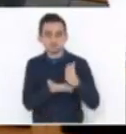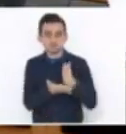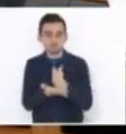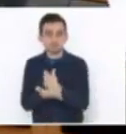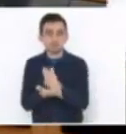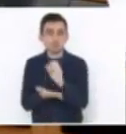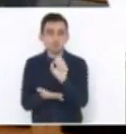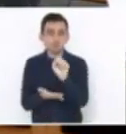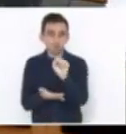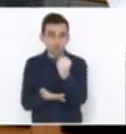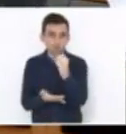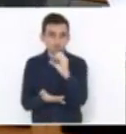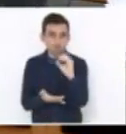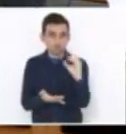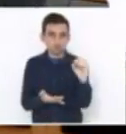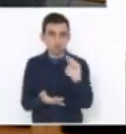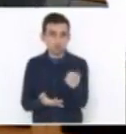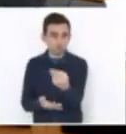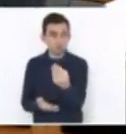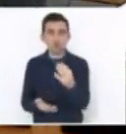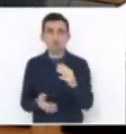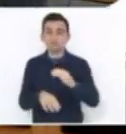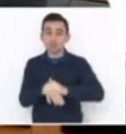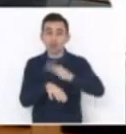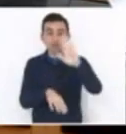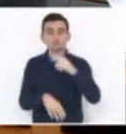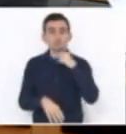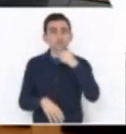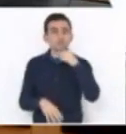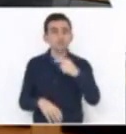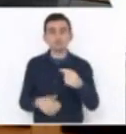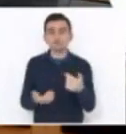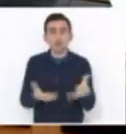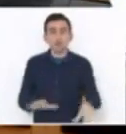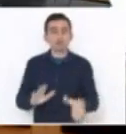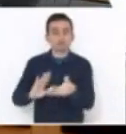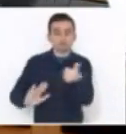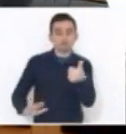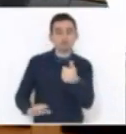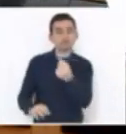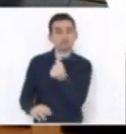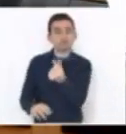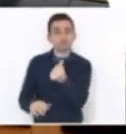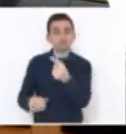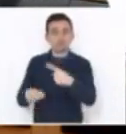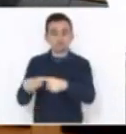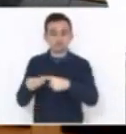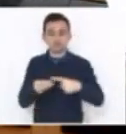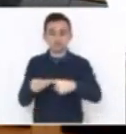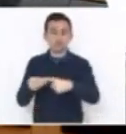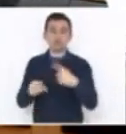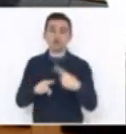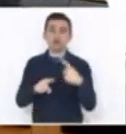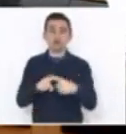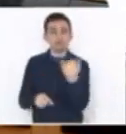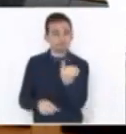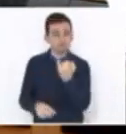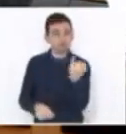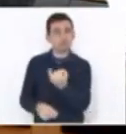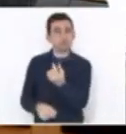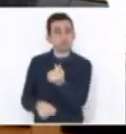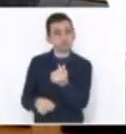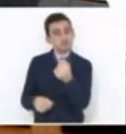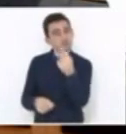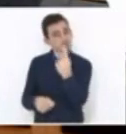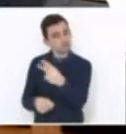milhões. E não se quer tirar os 700 milhões dos municípios, porque isso é importante para a vida das pessoas em cada cidade que lá